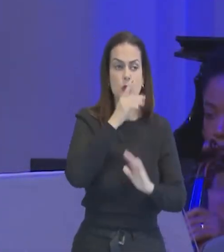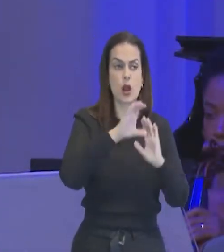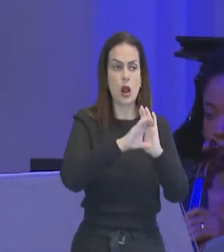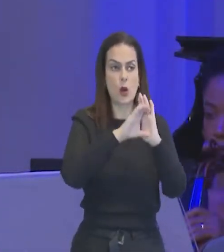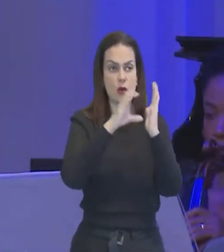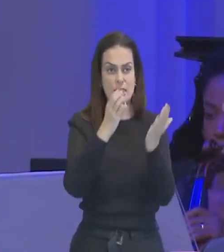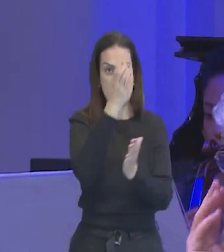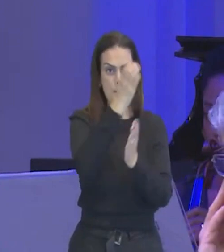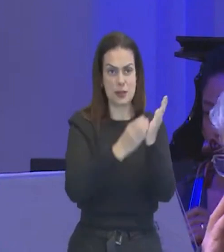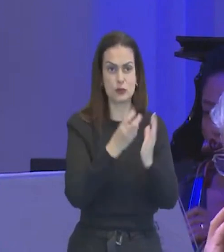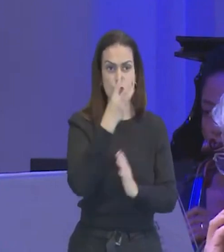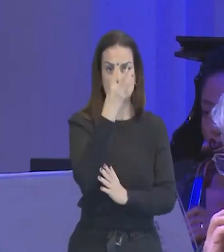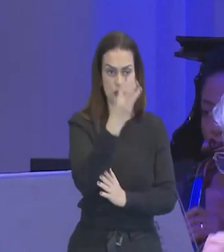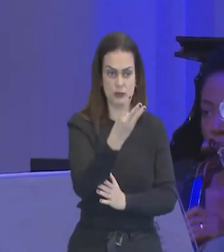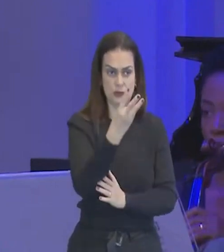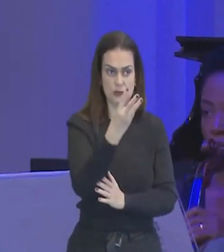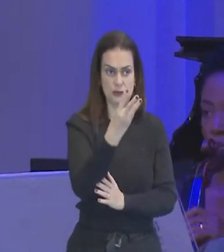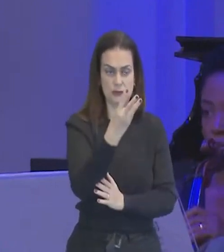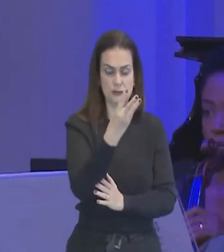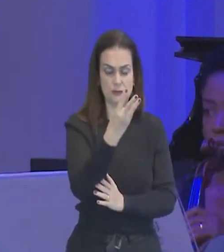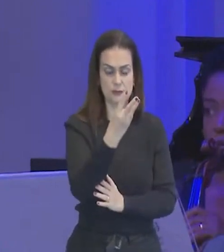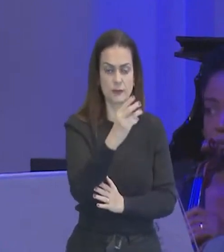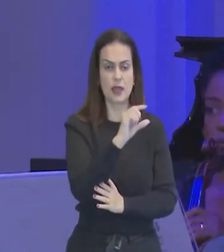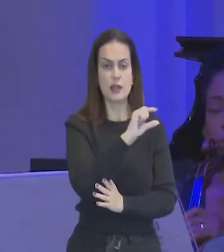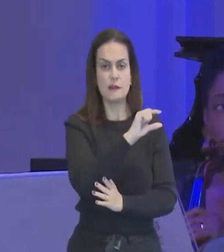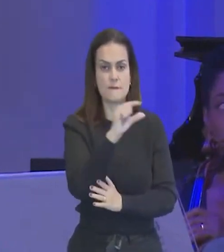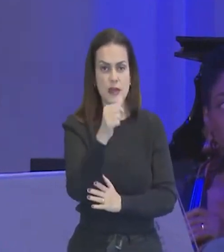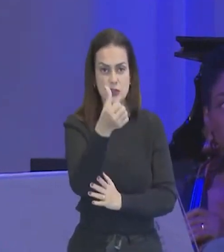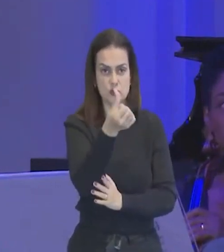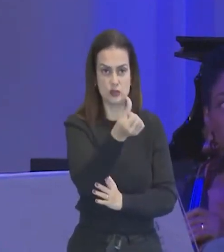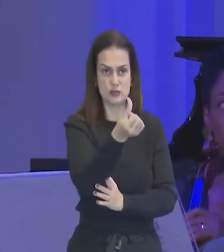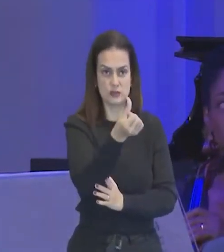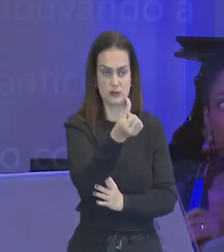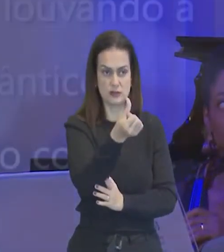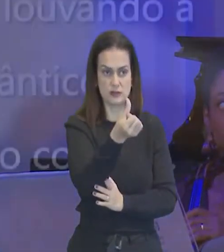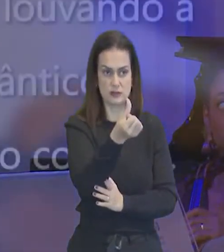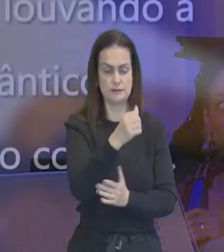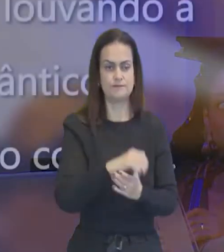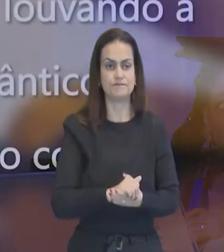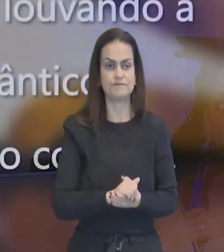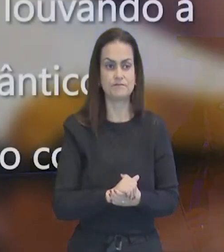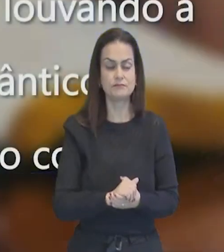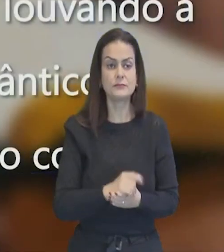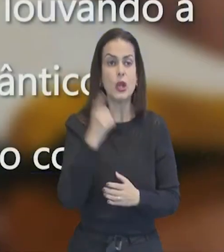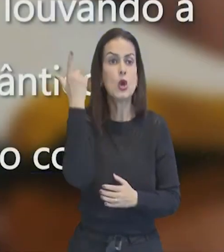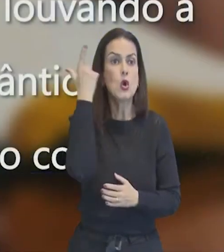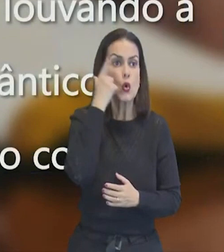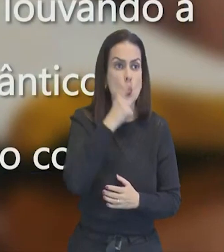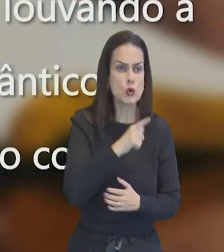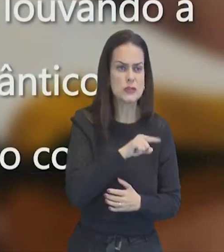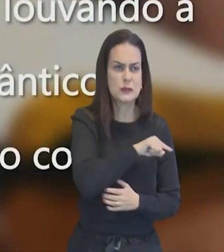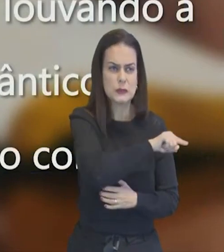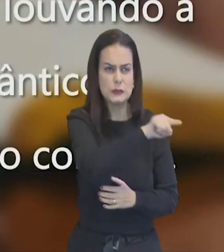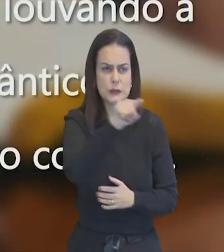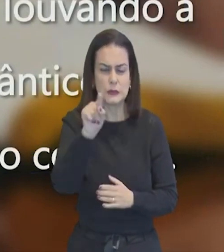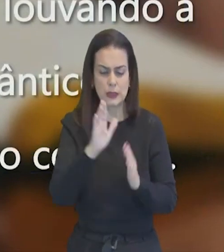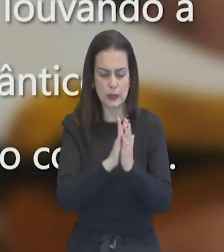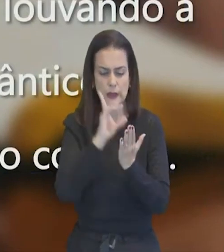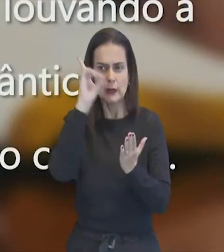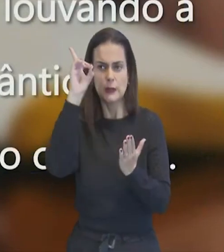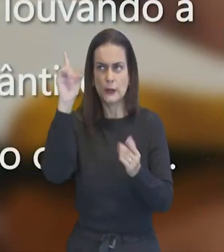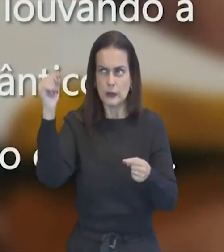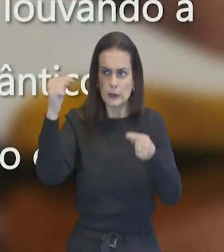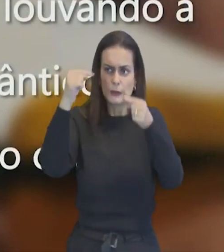capítulo 3, o verso de número 16, Habite ricamente em vós a palavra de Cristo,